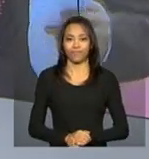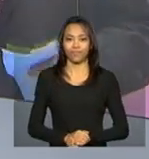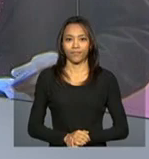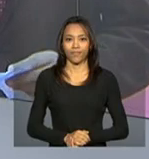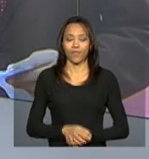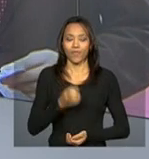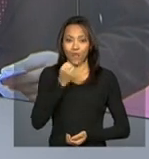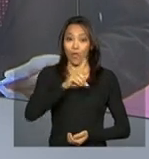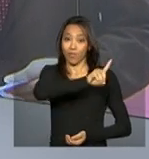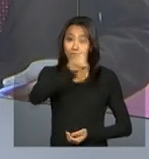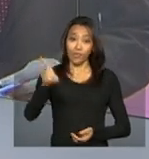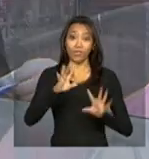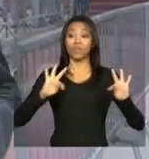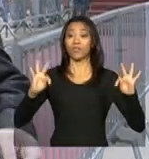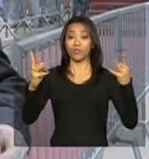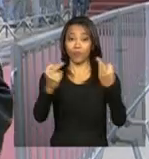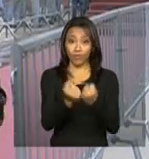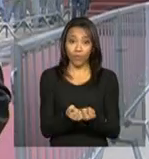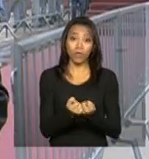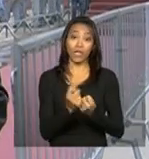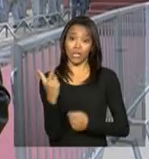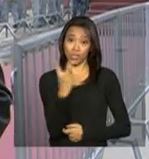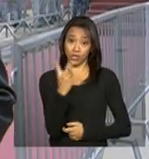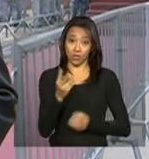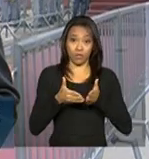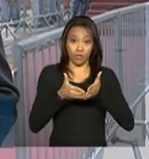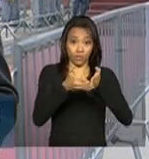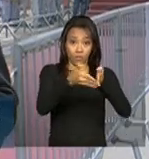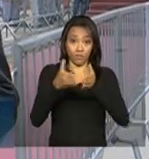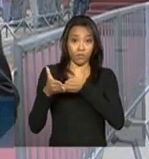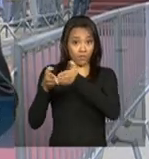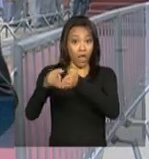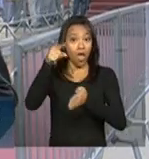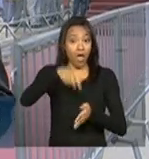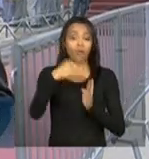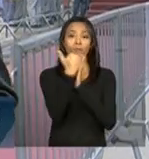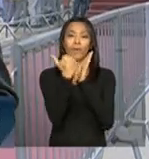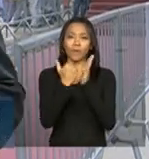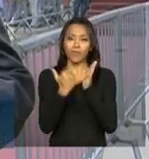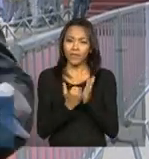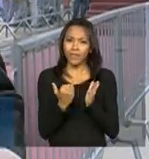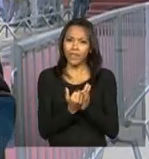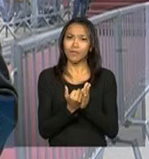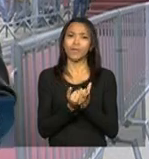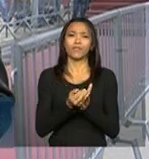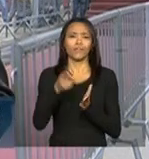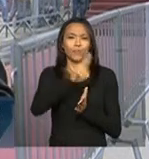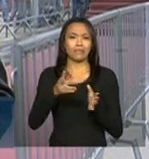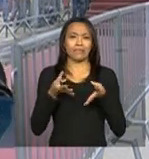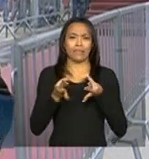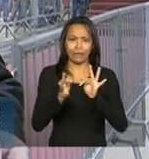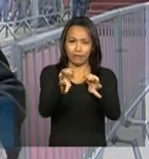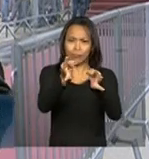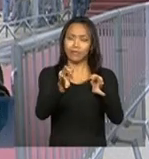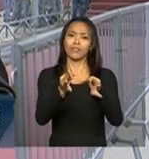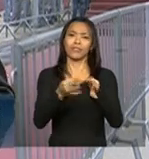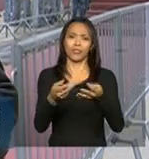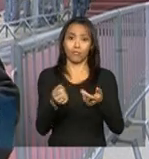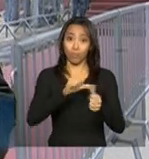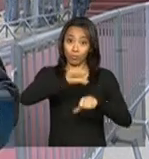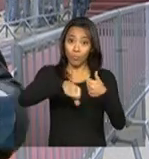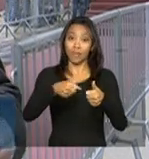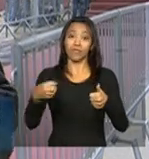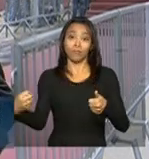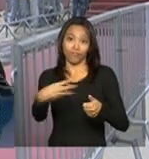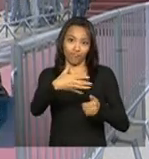Bom dia, Malu. Bom dia a todos. Esses dois navios fazem parte do programa de modernização e renovação da frota, o PROMEF,